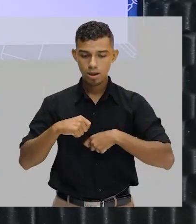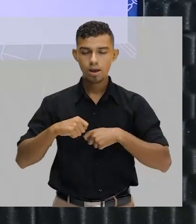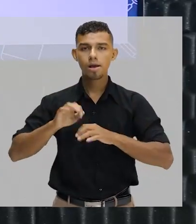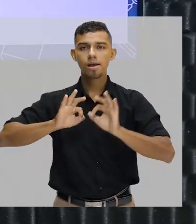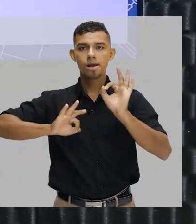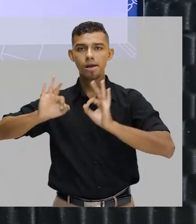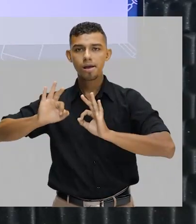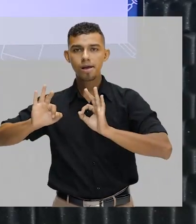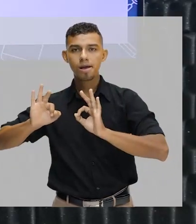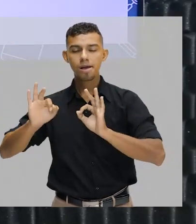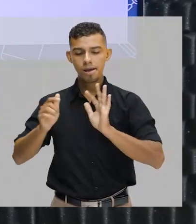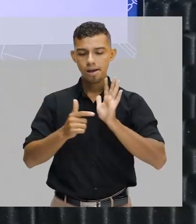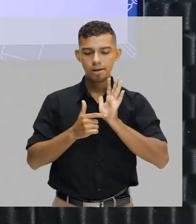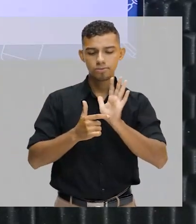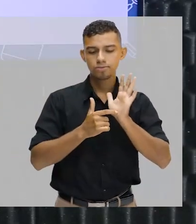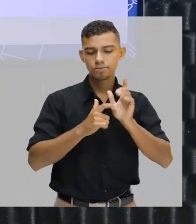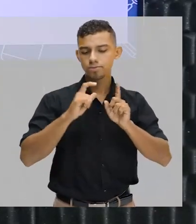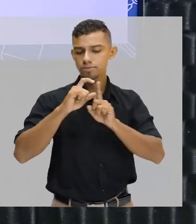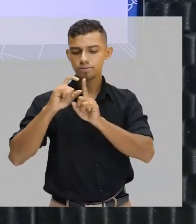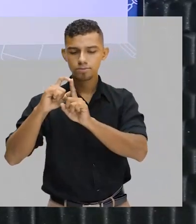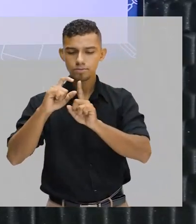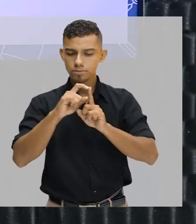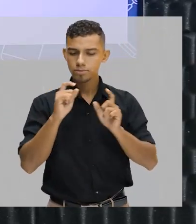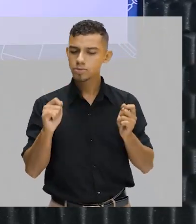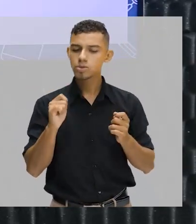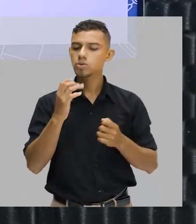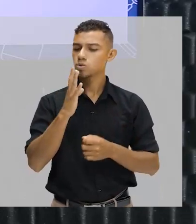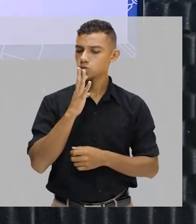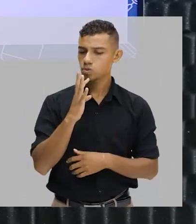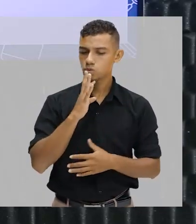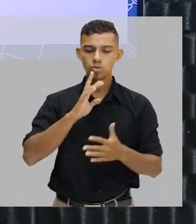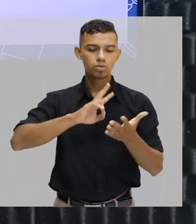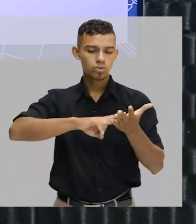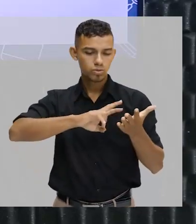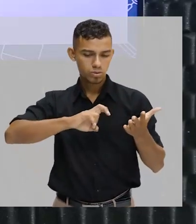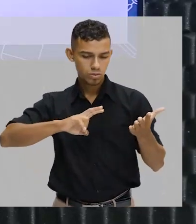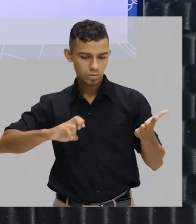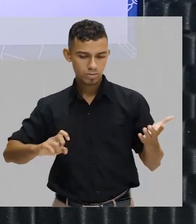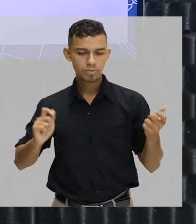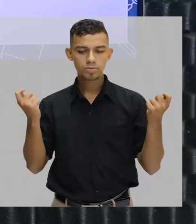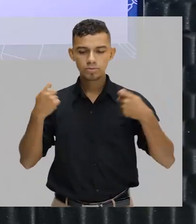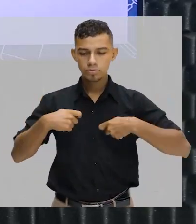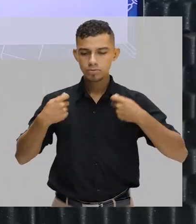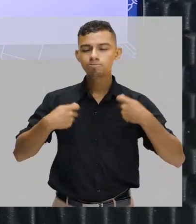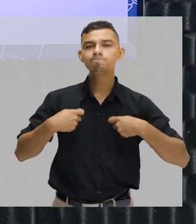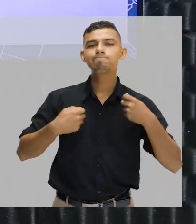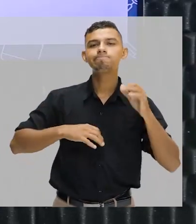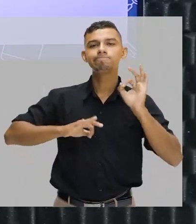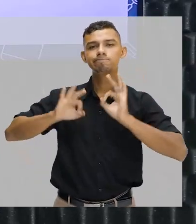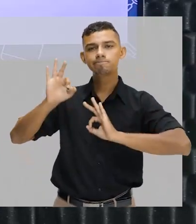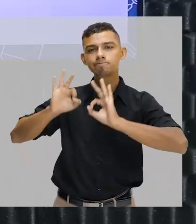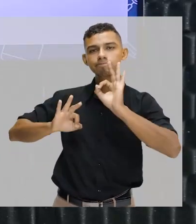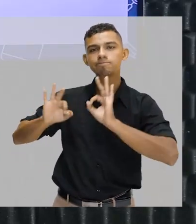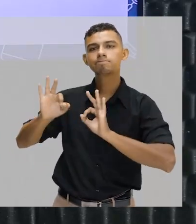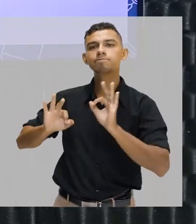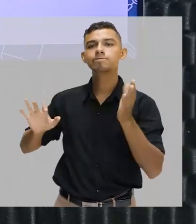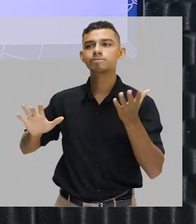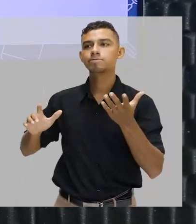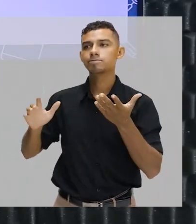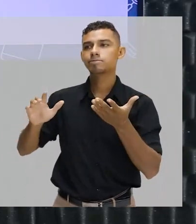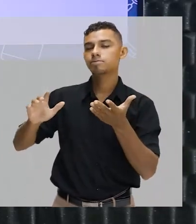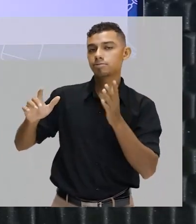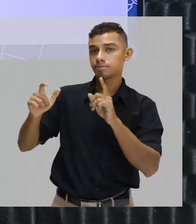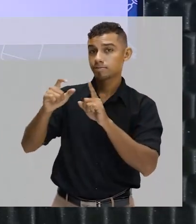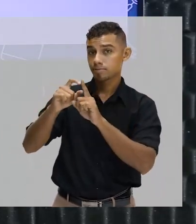para te ajudar nessa compreensão de conhecimento de vocabulário, de entender melhor o processo de formação dessas palavras.